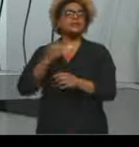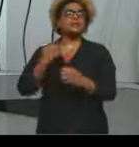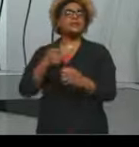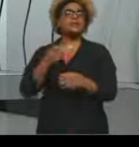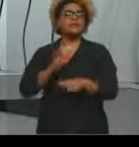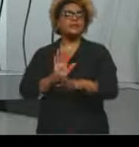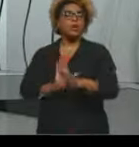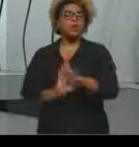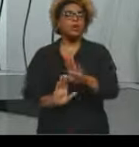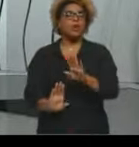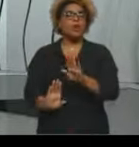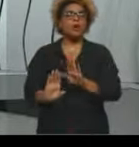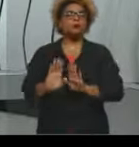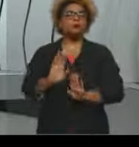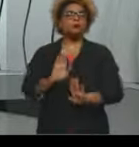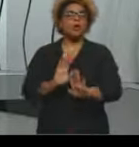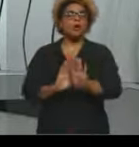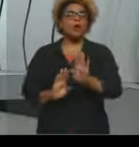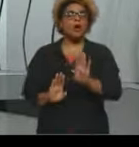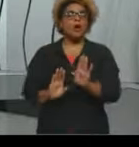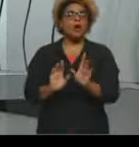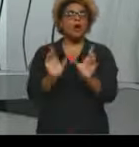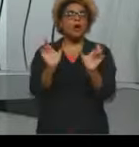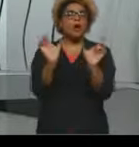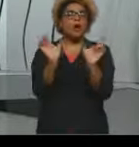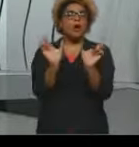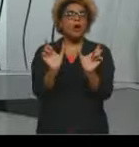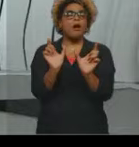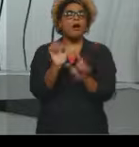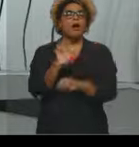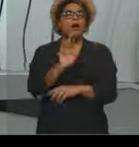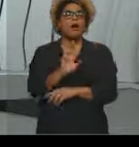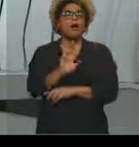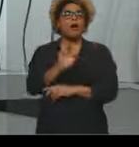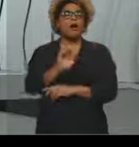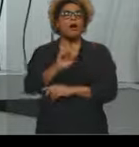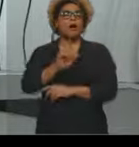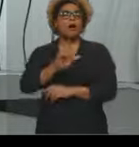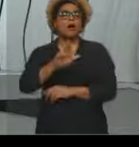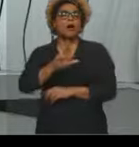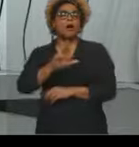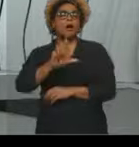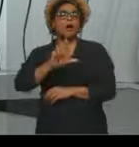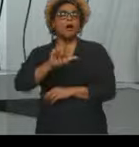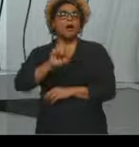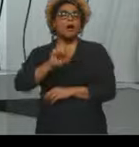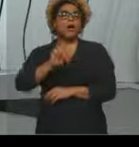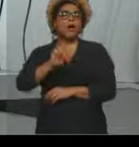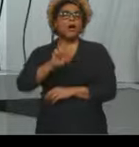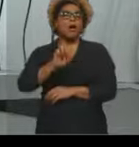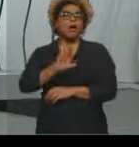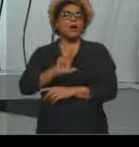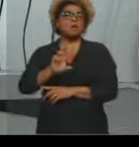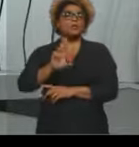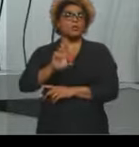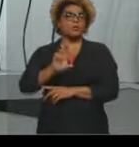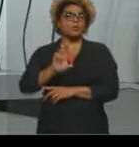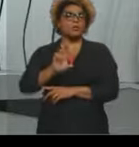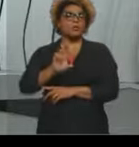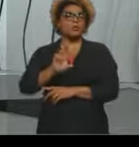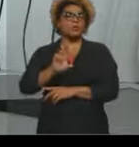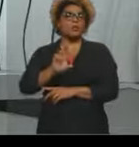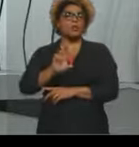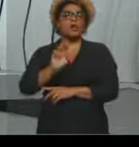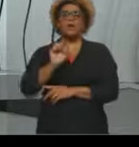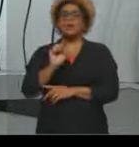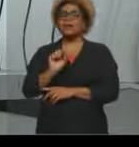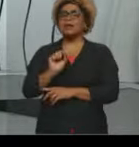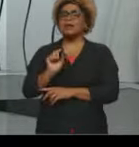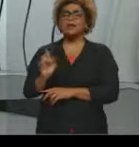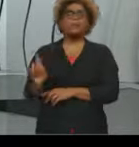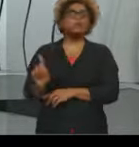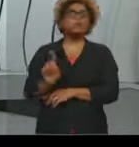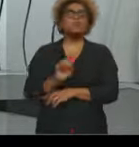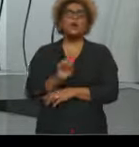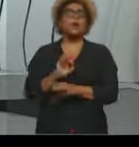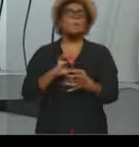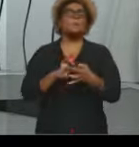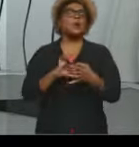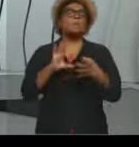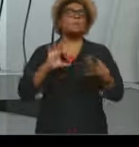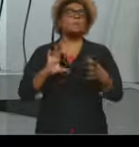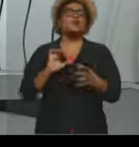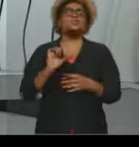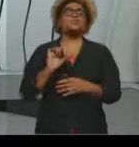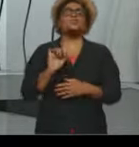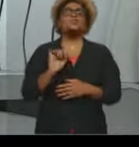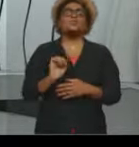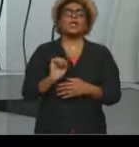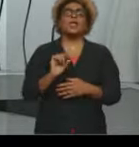ele deve agir como uma balança que vai permitir que essas relações, elas não estejam tão desproporcionais. Naquele